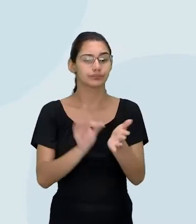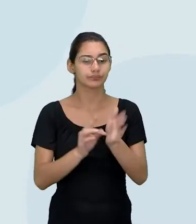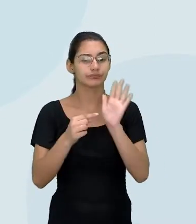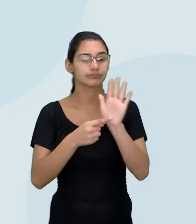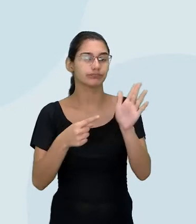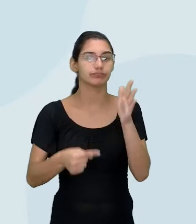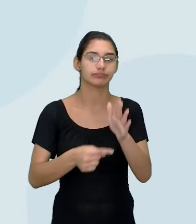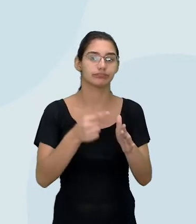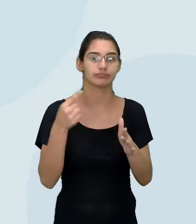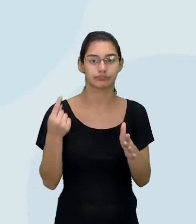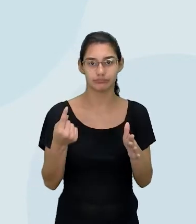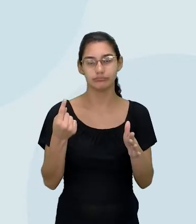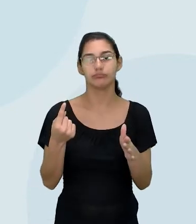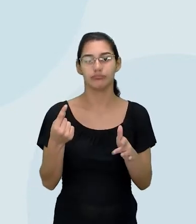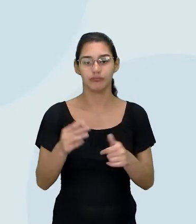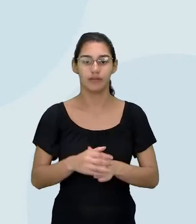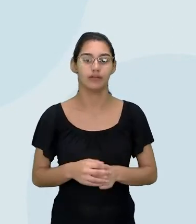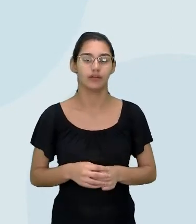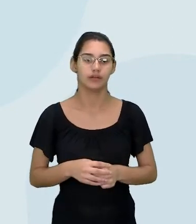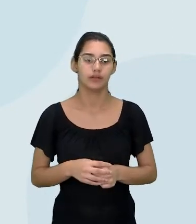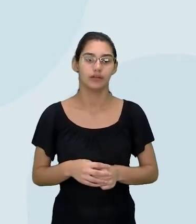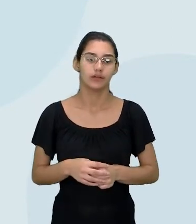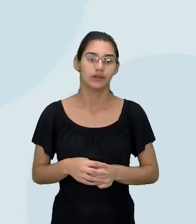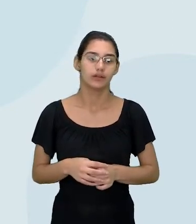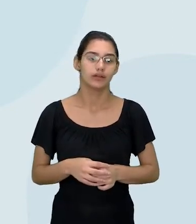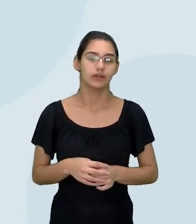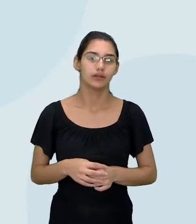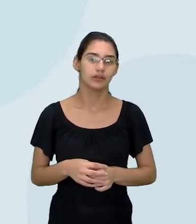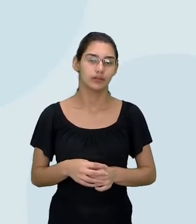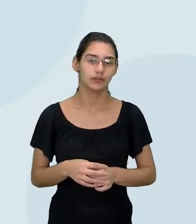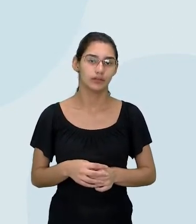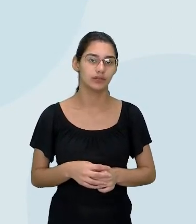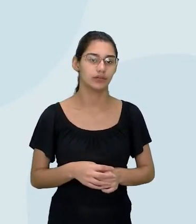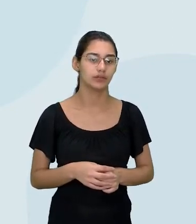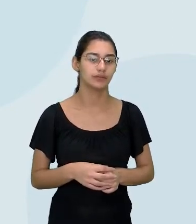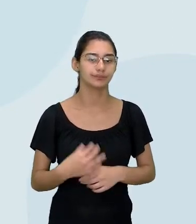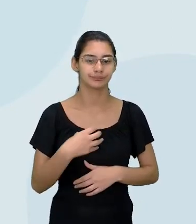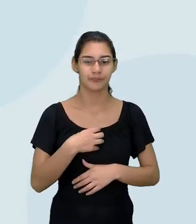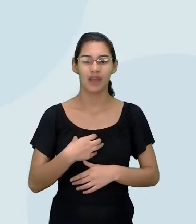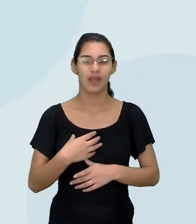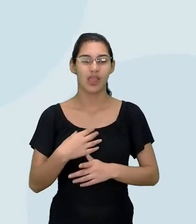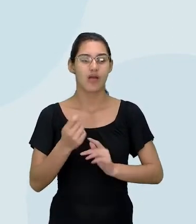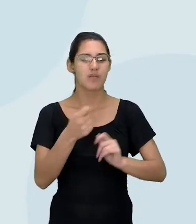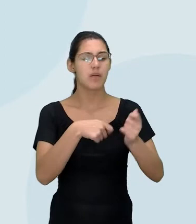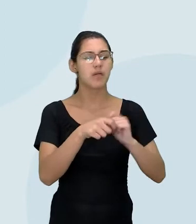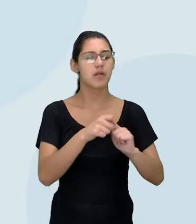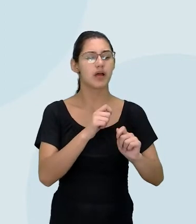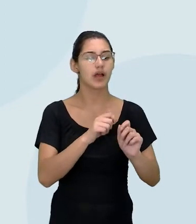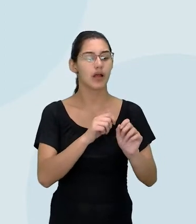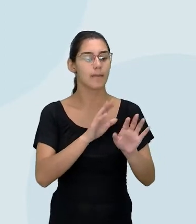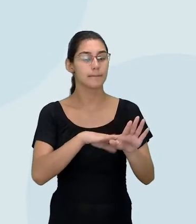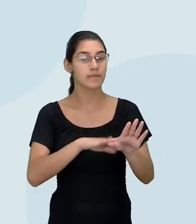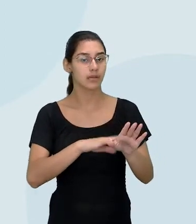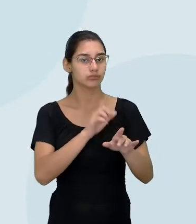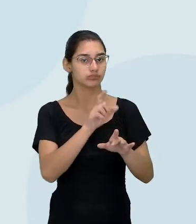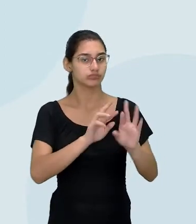ponto principal. O ato da manipulação é bem simples.